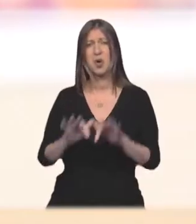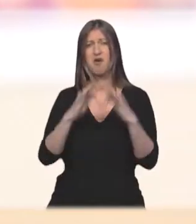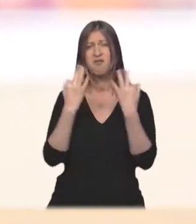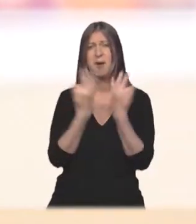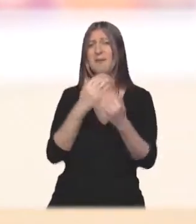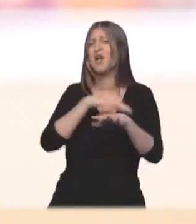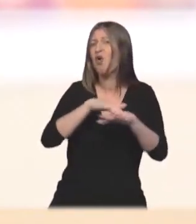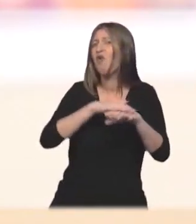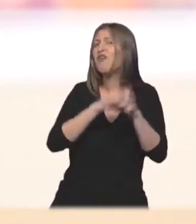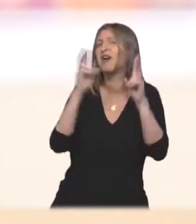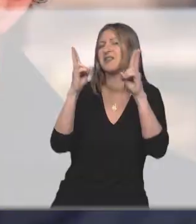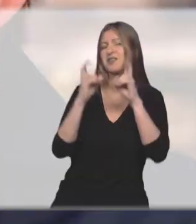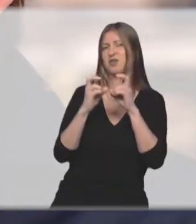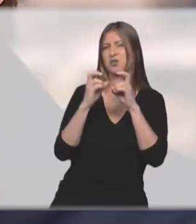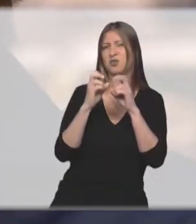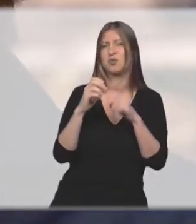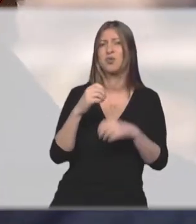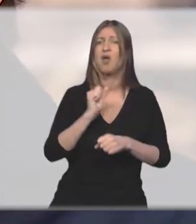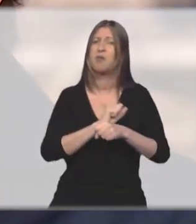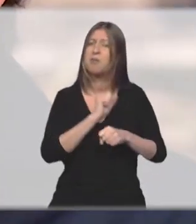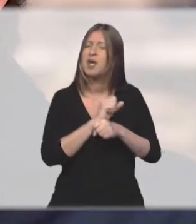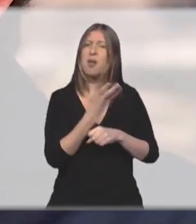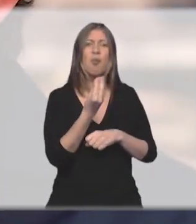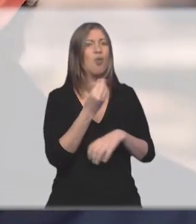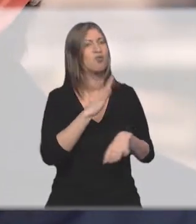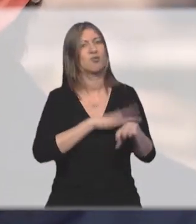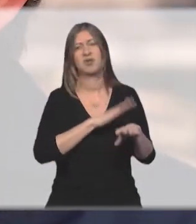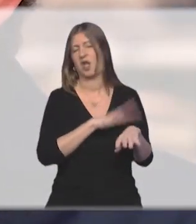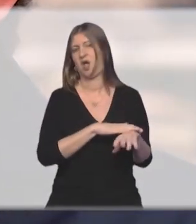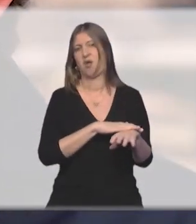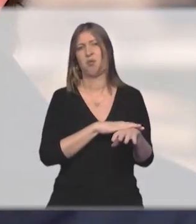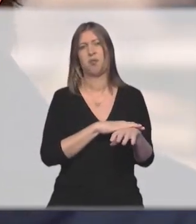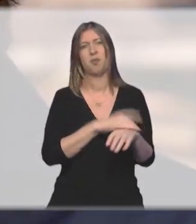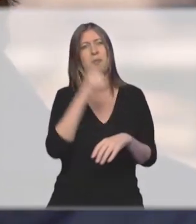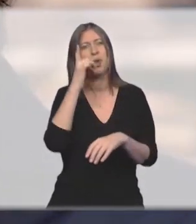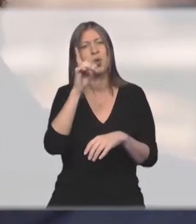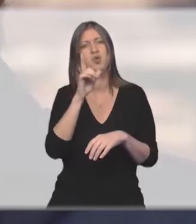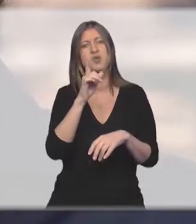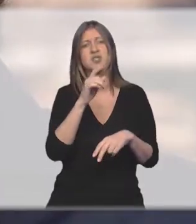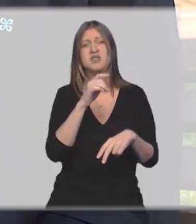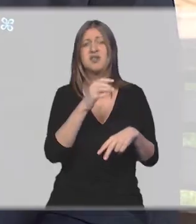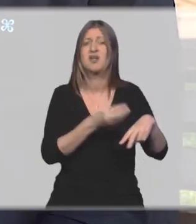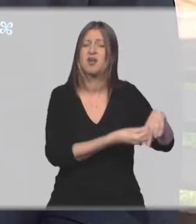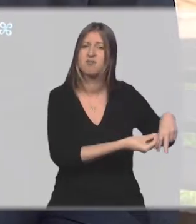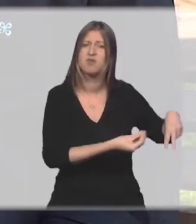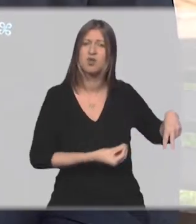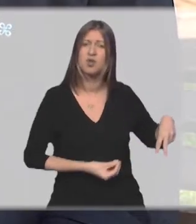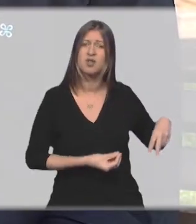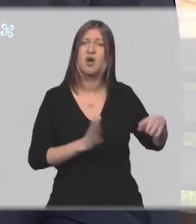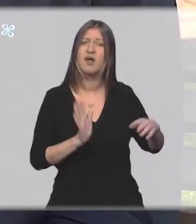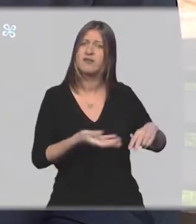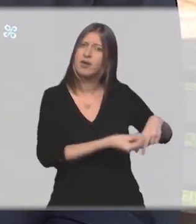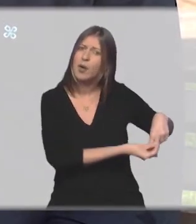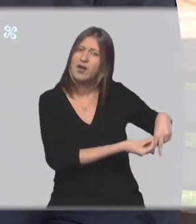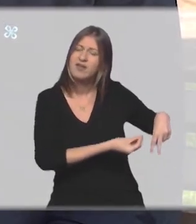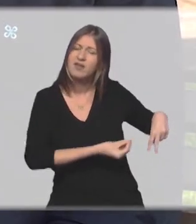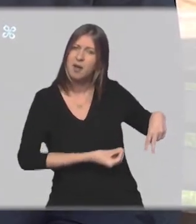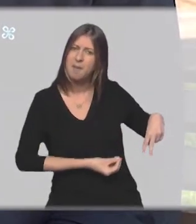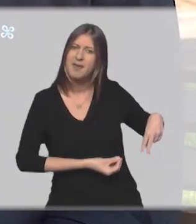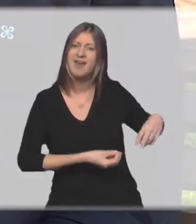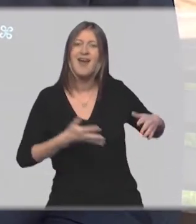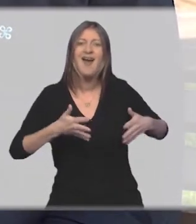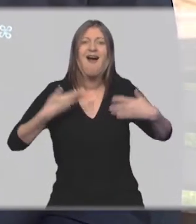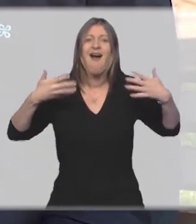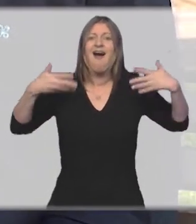famílias conversem sobre isso. Eu esperei bastante tempo para conseguir esse órgão e assim que recebi foi uma